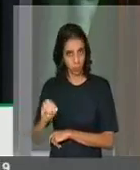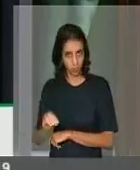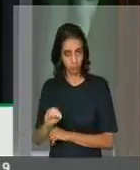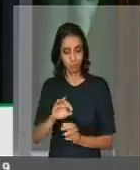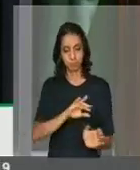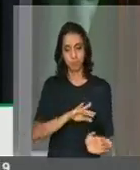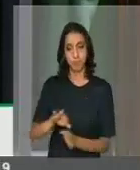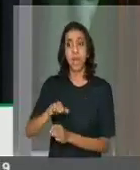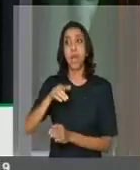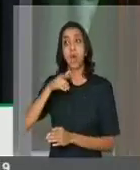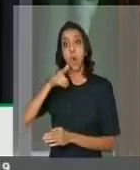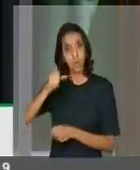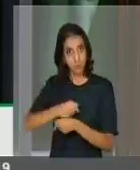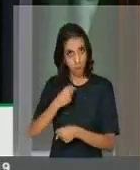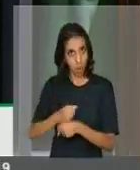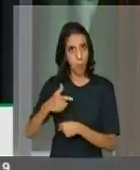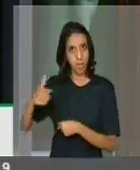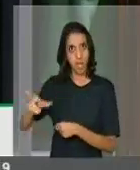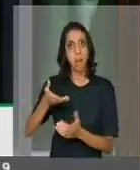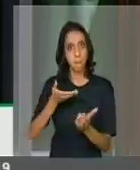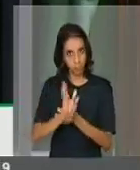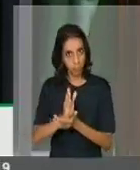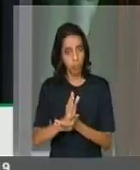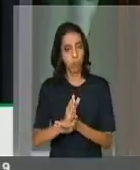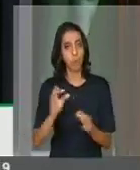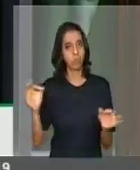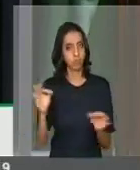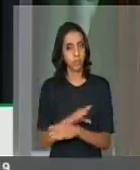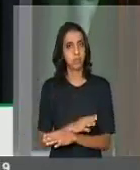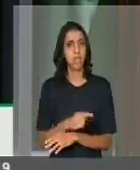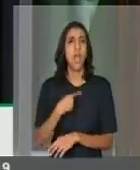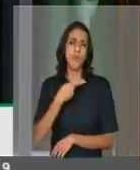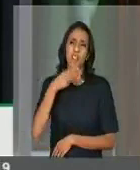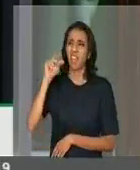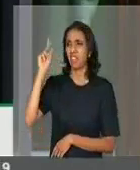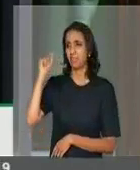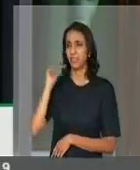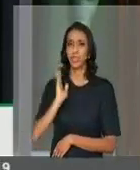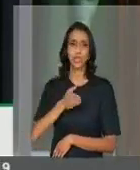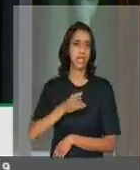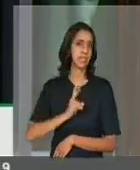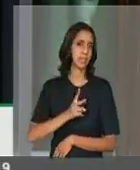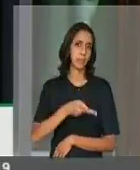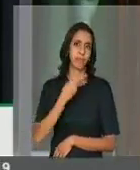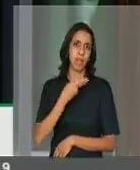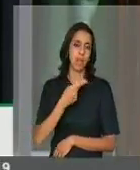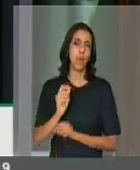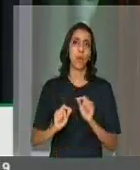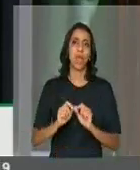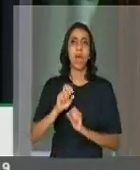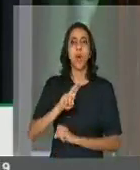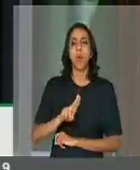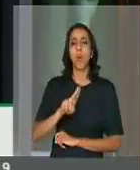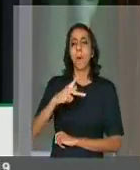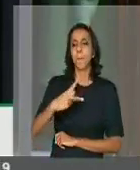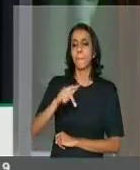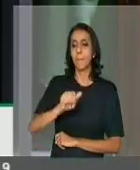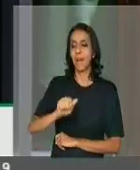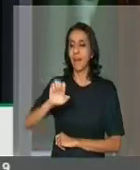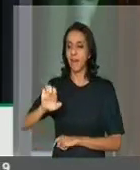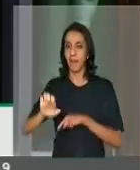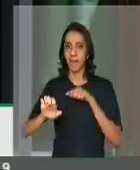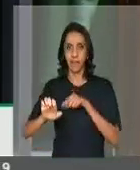autorizou a conclusão, eu já falei dela muitas vezes aqui, é a UPAE, ou UPAE